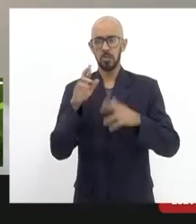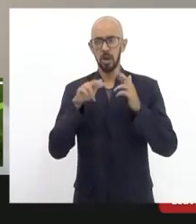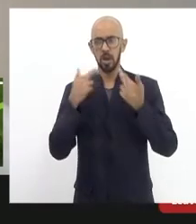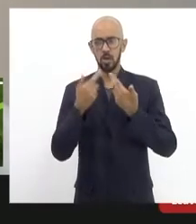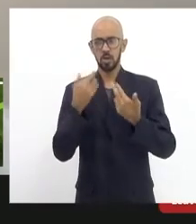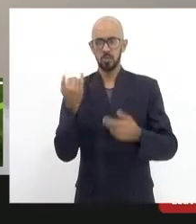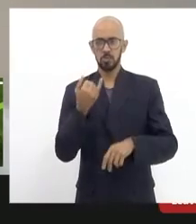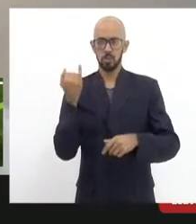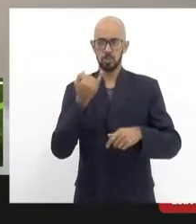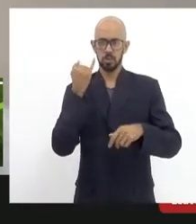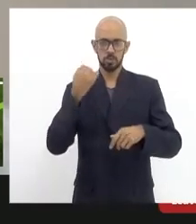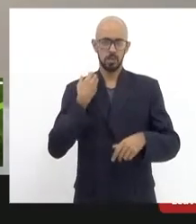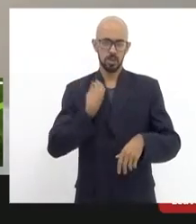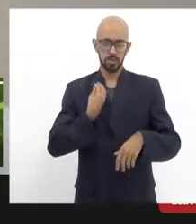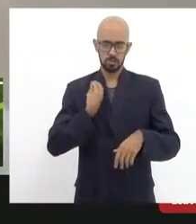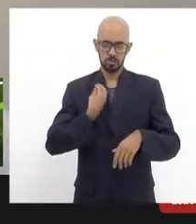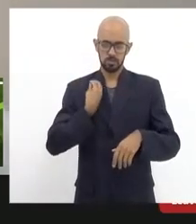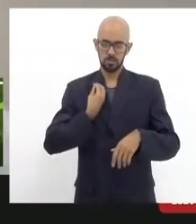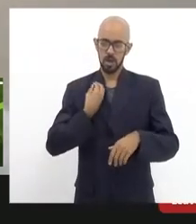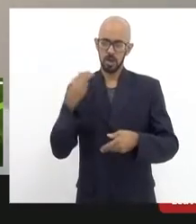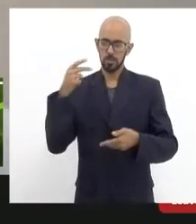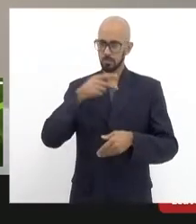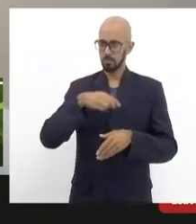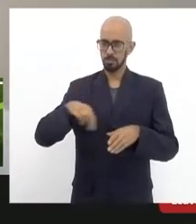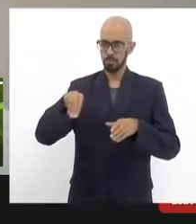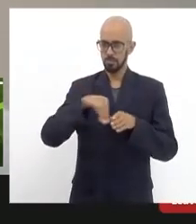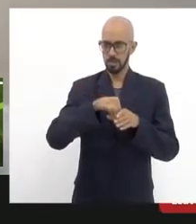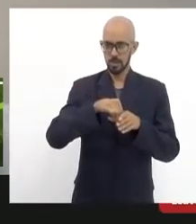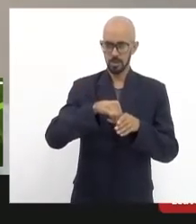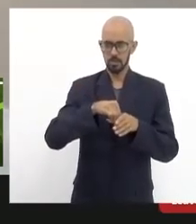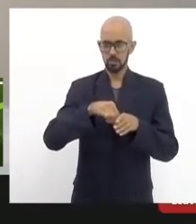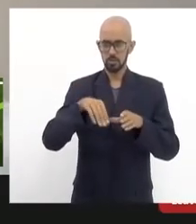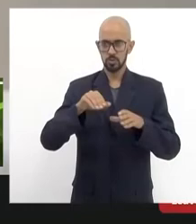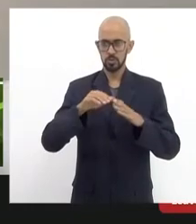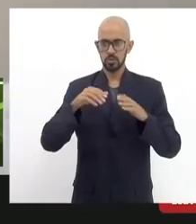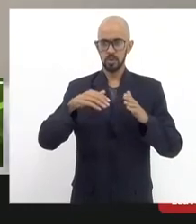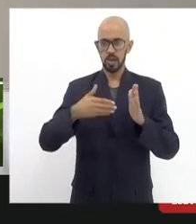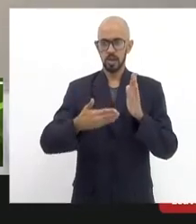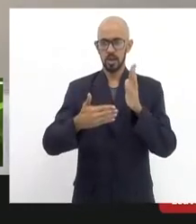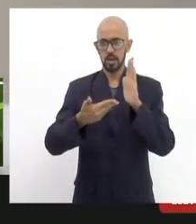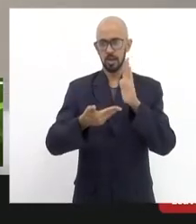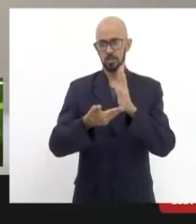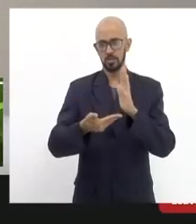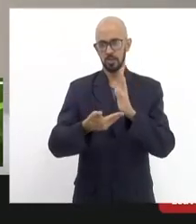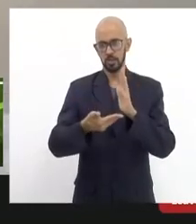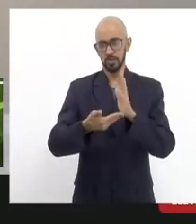participaram membros da câmara federal da assembleia legislativa quatro deputados estaduais